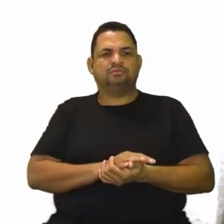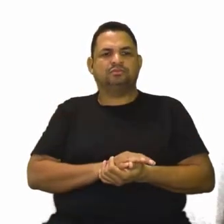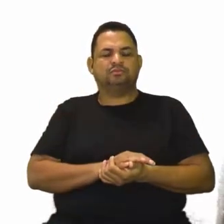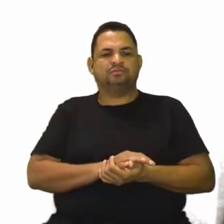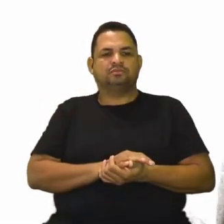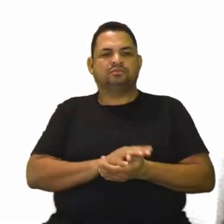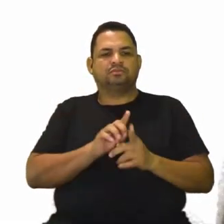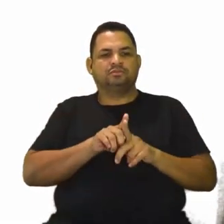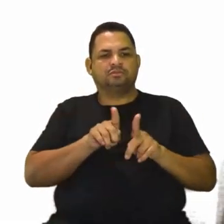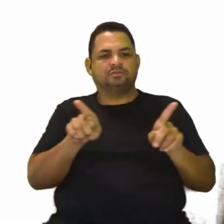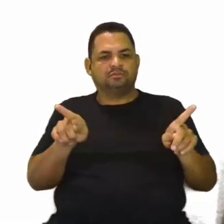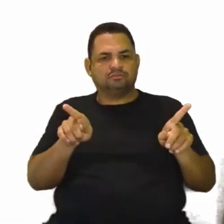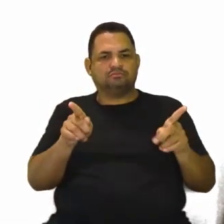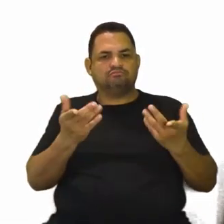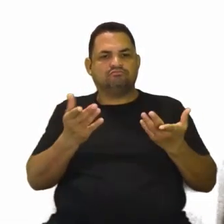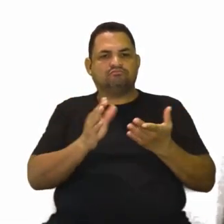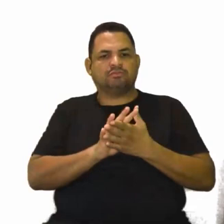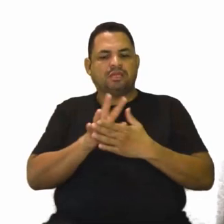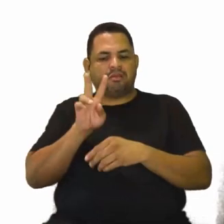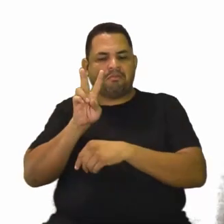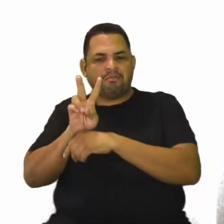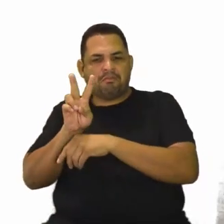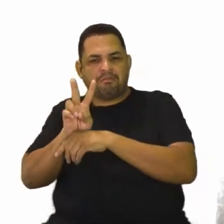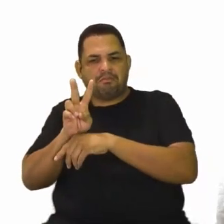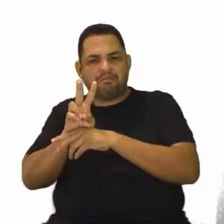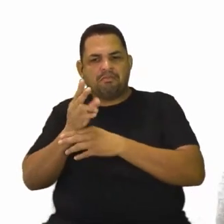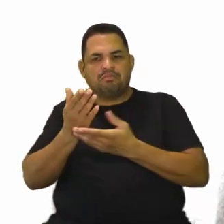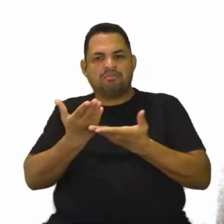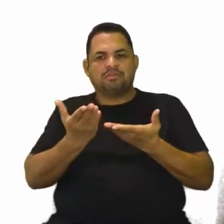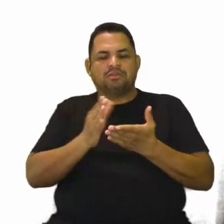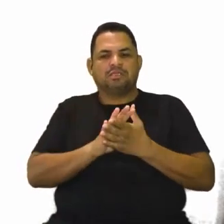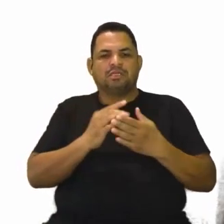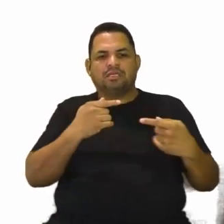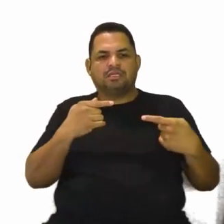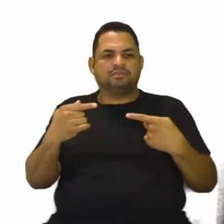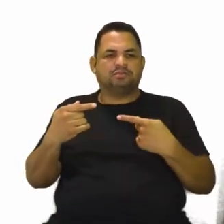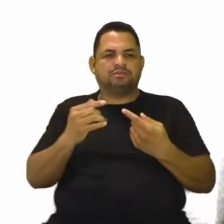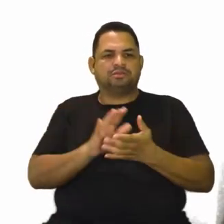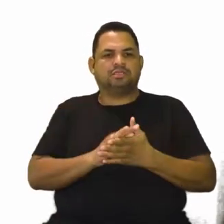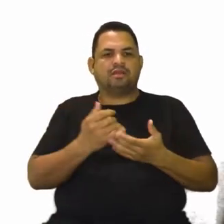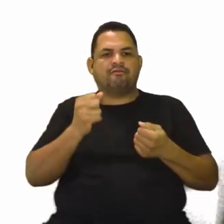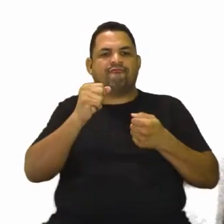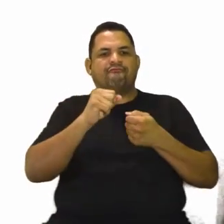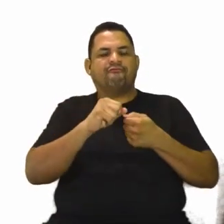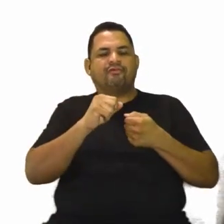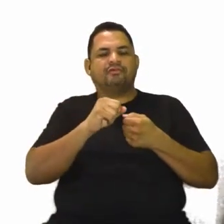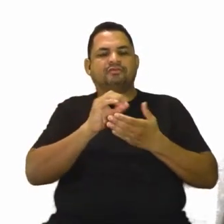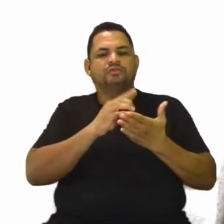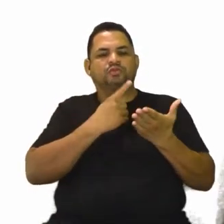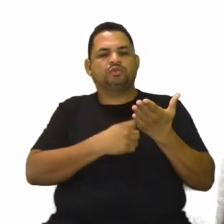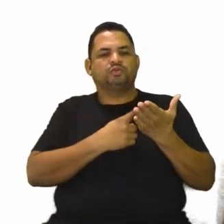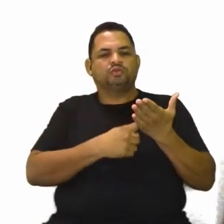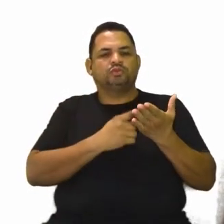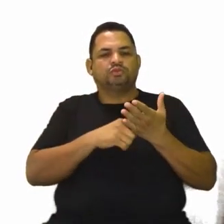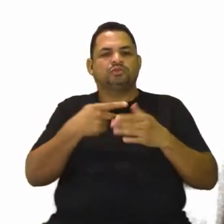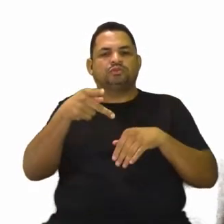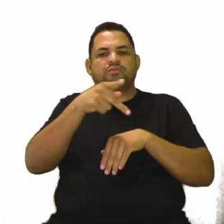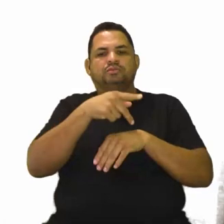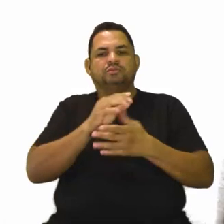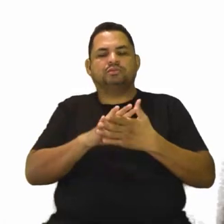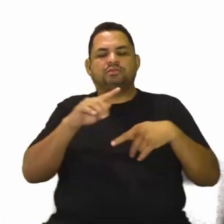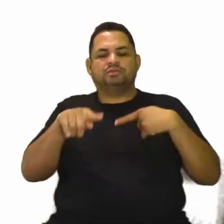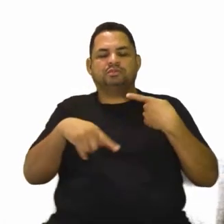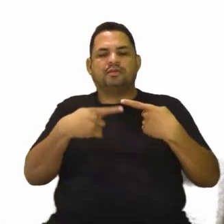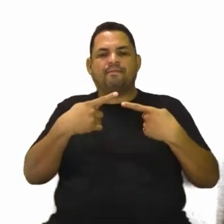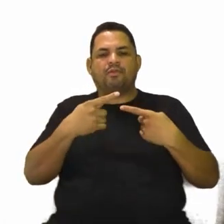discordar da posição de fiscalização dessa entidade em relação à execução dos tratados internacionais firmados no pós